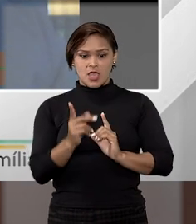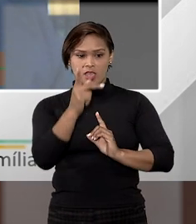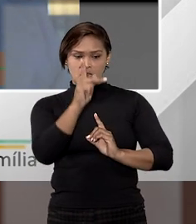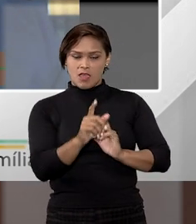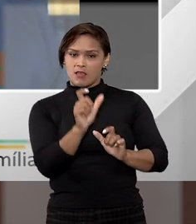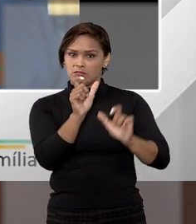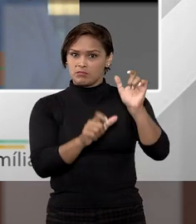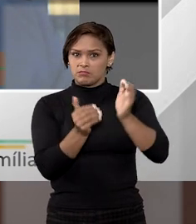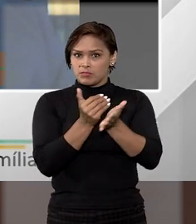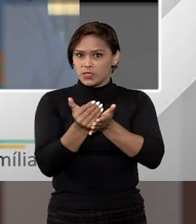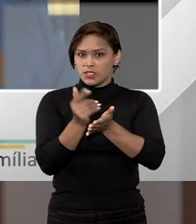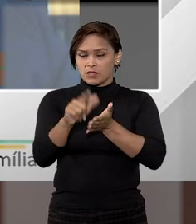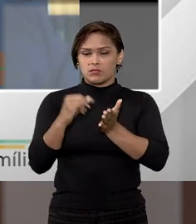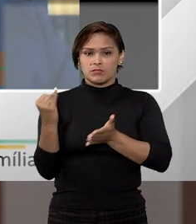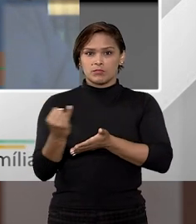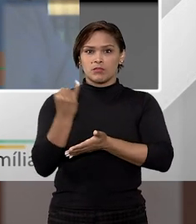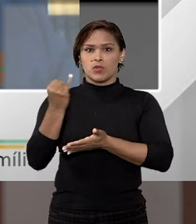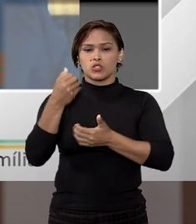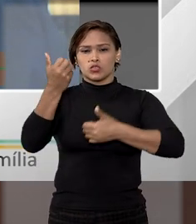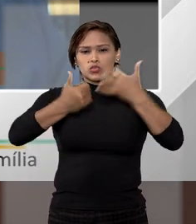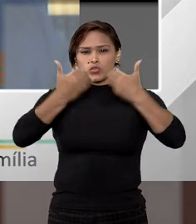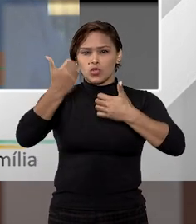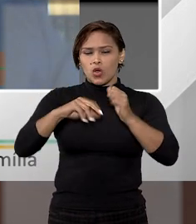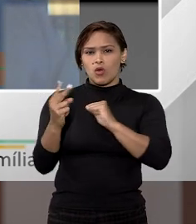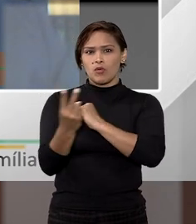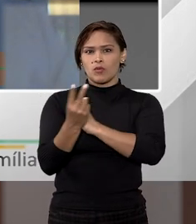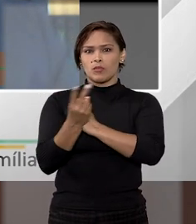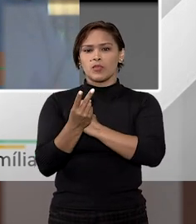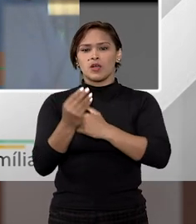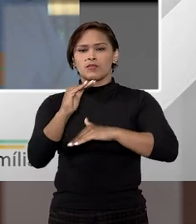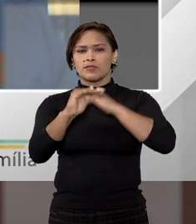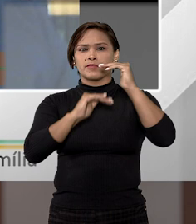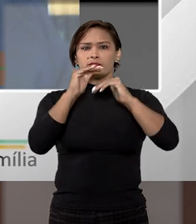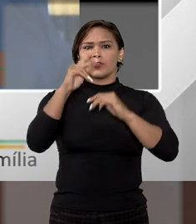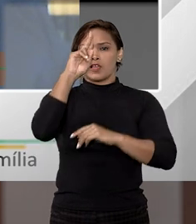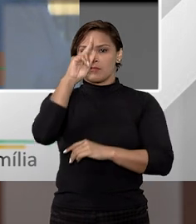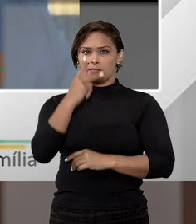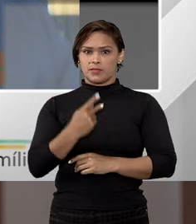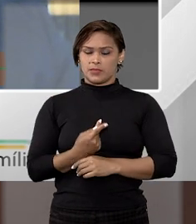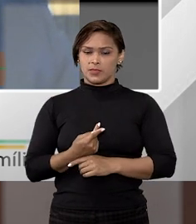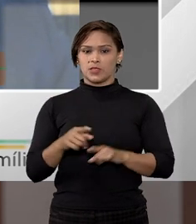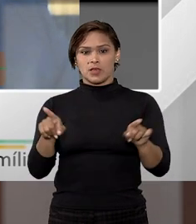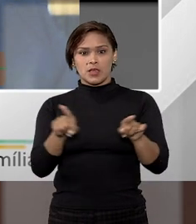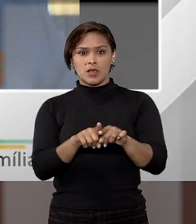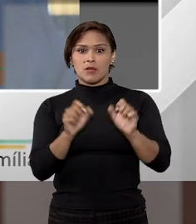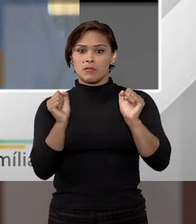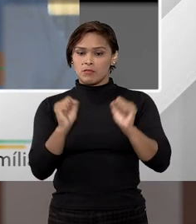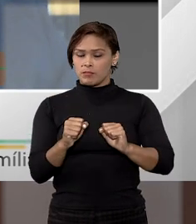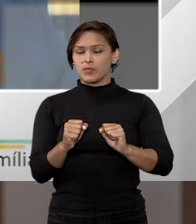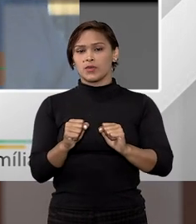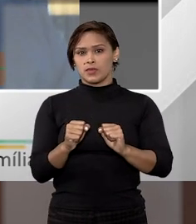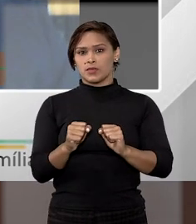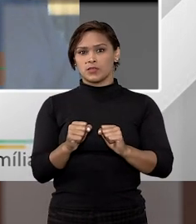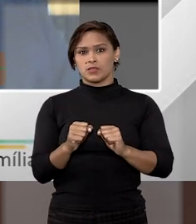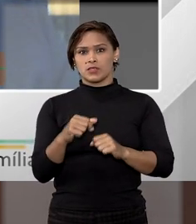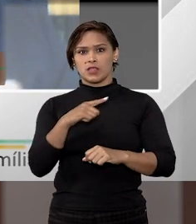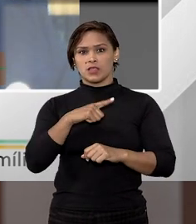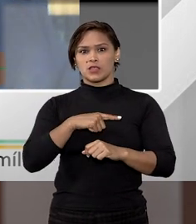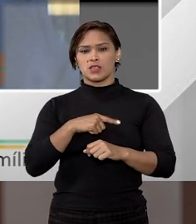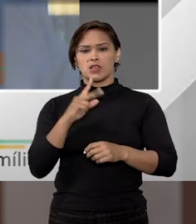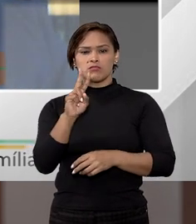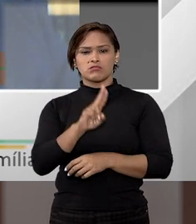pessoa humana, enquanto princípio, é o que fundamenta toda a proteção do livre desenvolvimento da pessoa. E para que uma pessoa possa ter